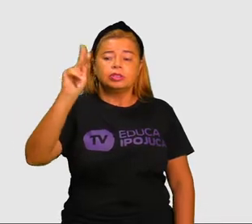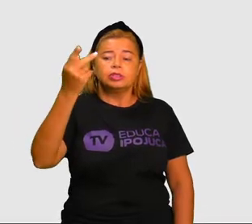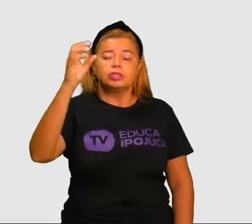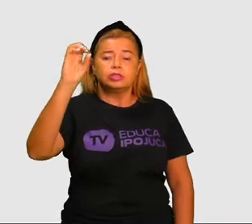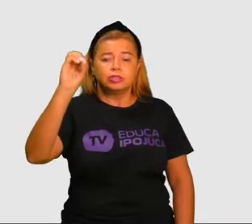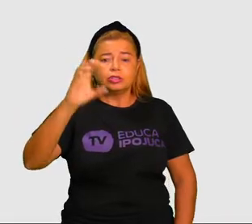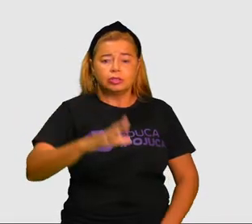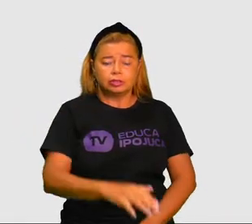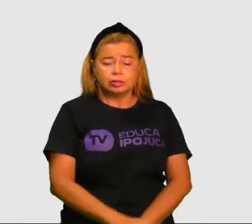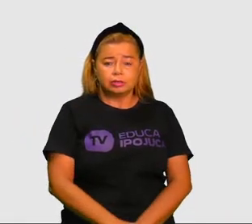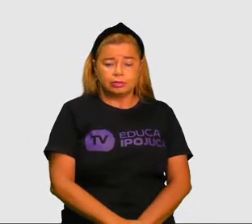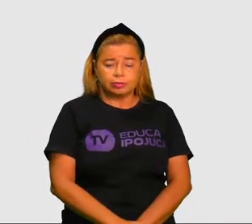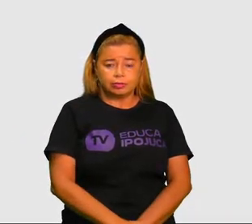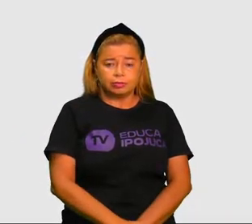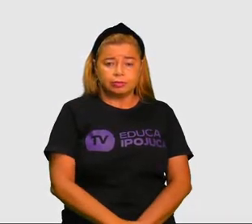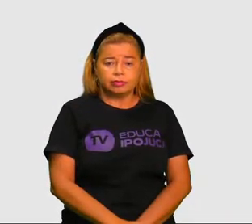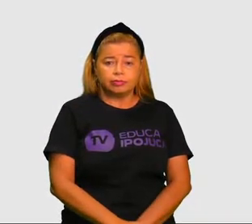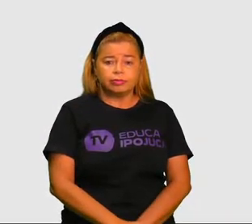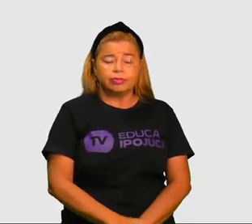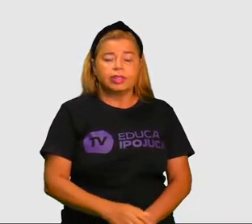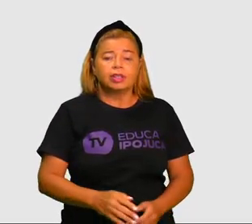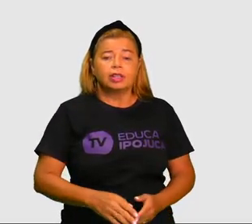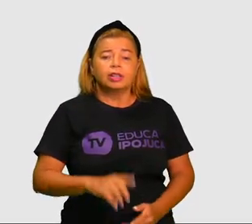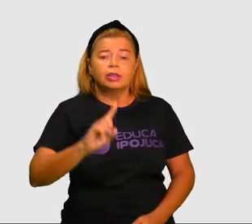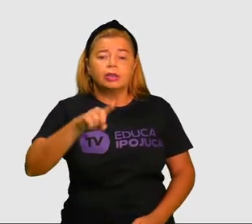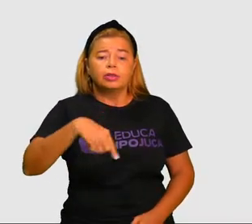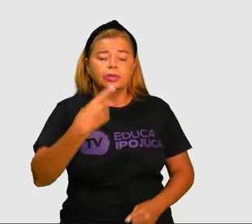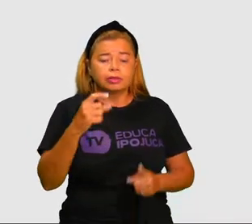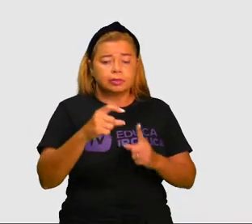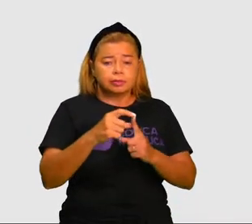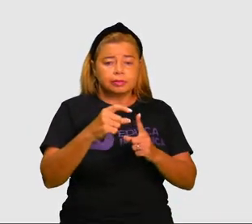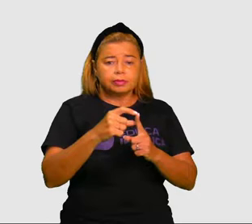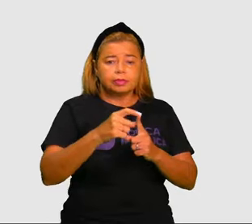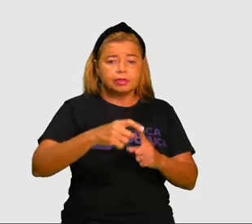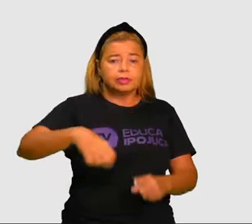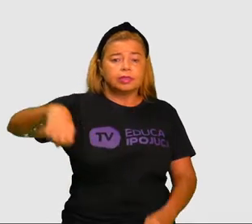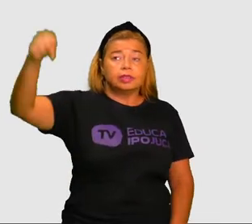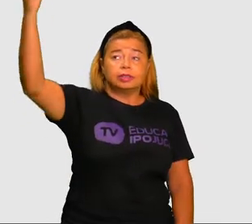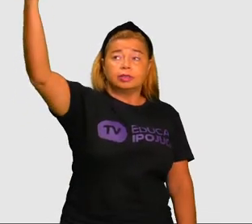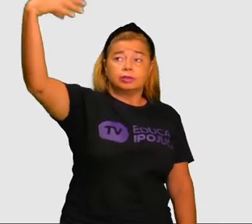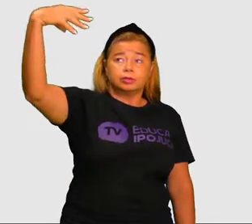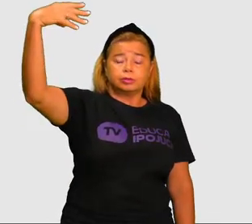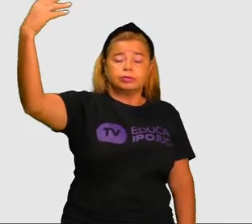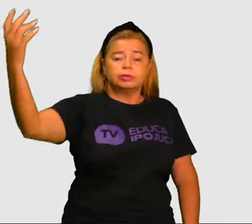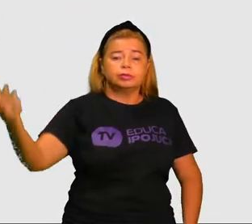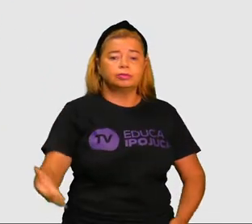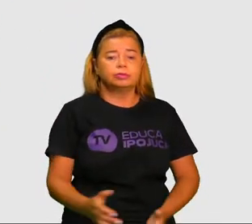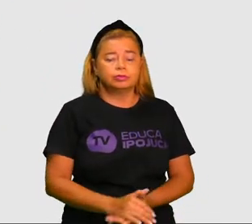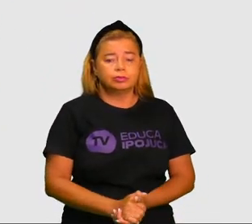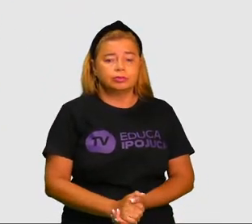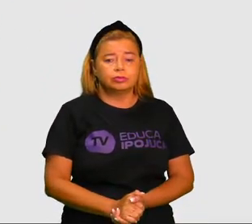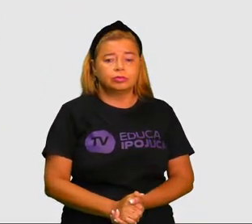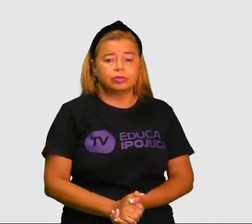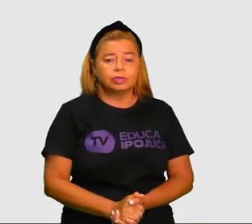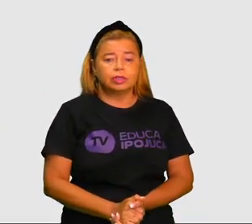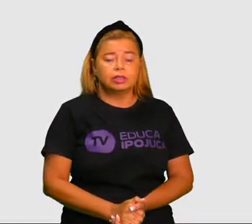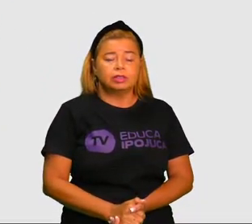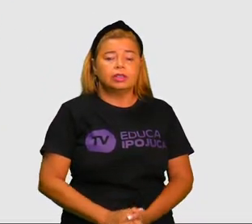Abri a boca só uma vez. Luz. Então, monossílaba. Uma sílaba. Lã.